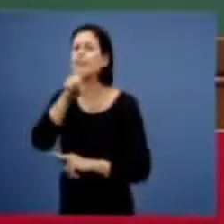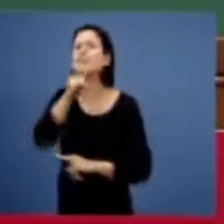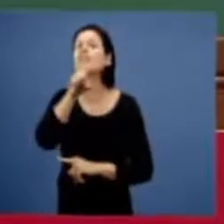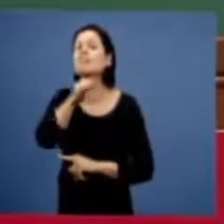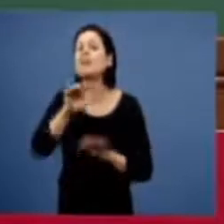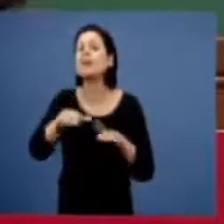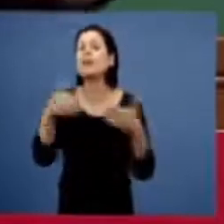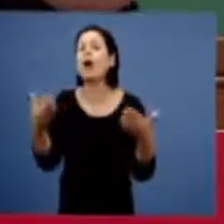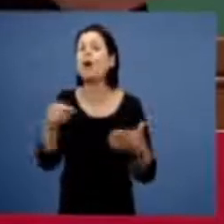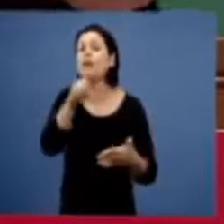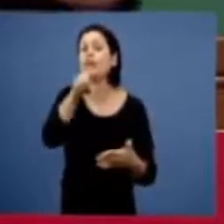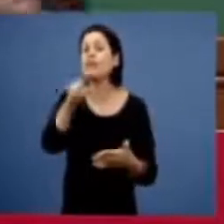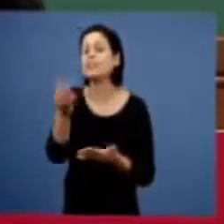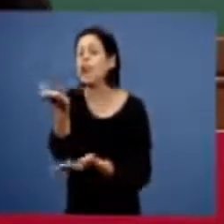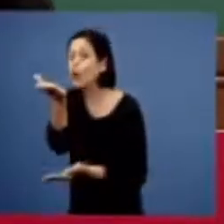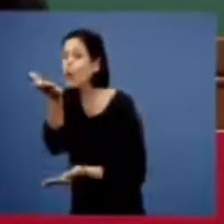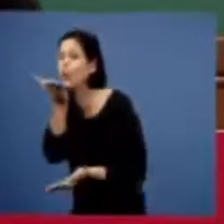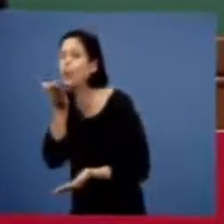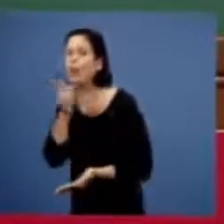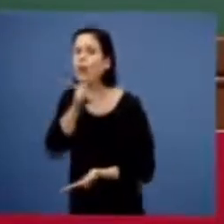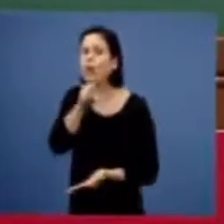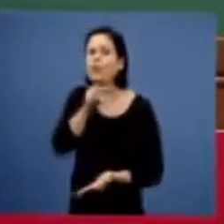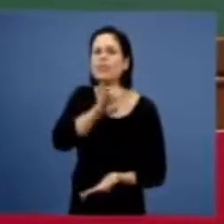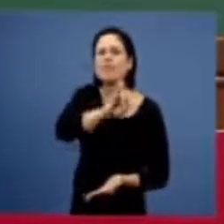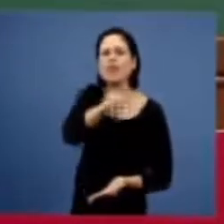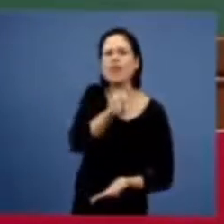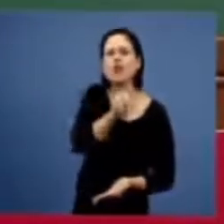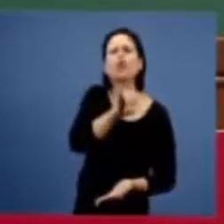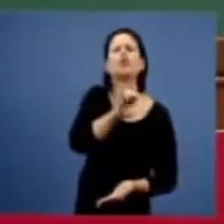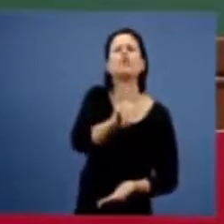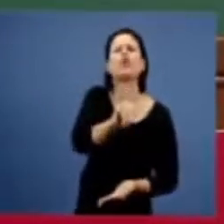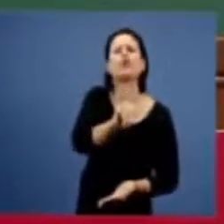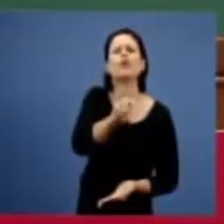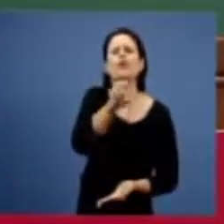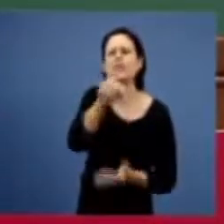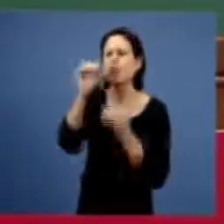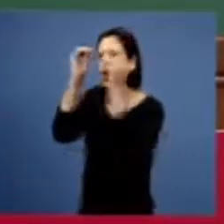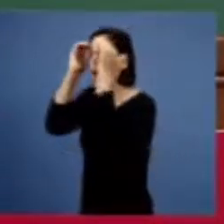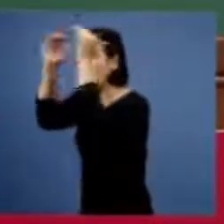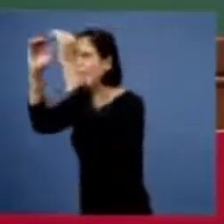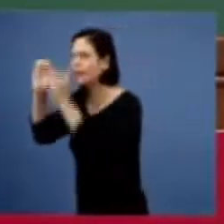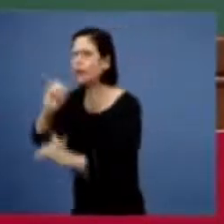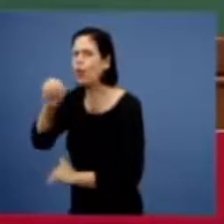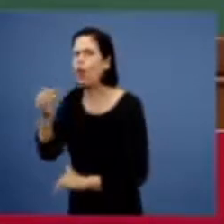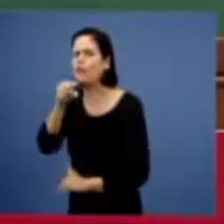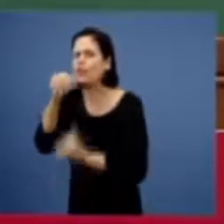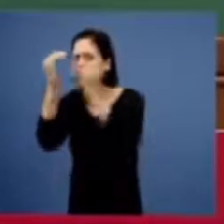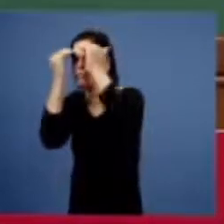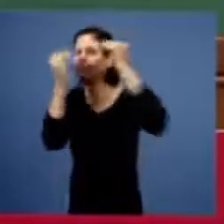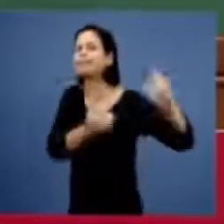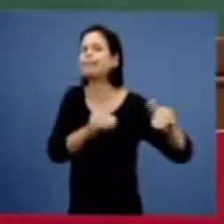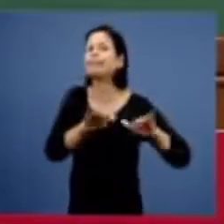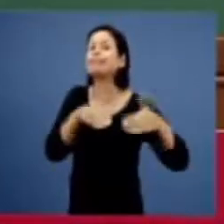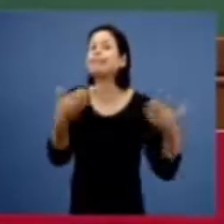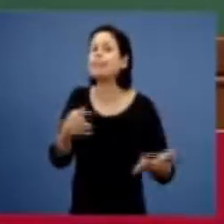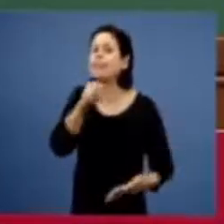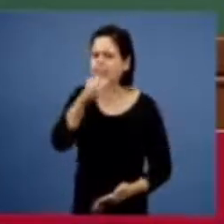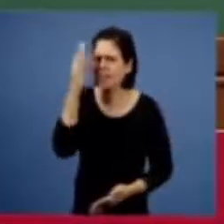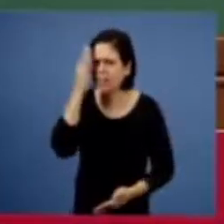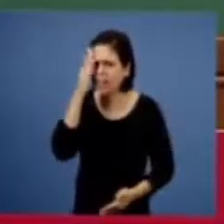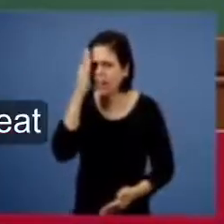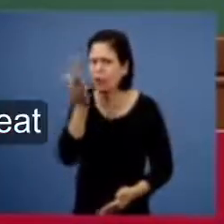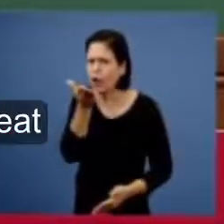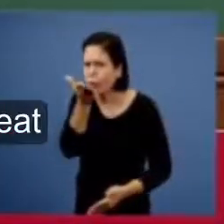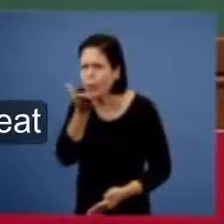obediência, ou está na desobediência, se você está entendendo uma palavra que é trigo, que é revelação,